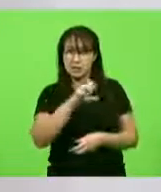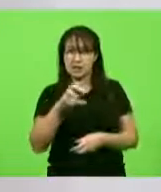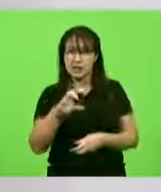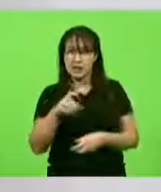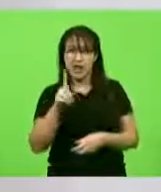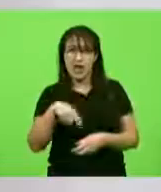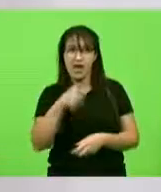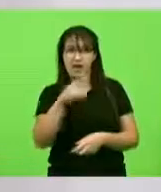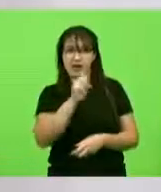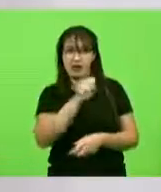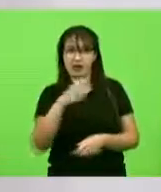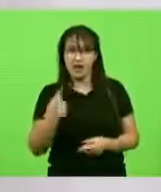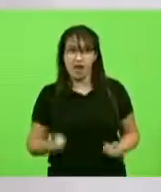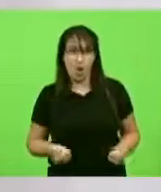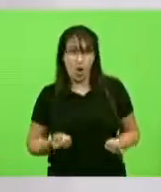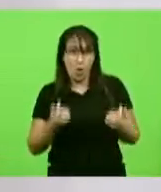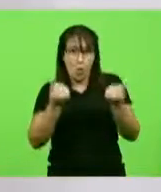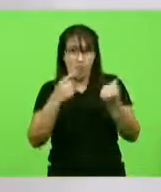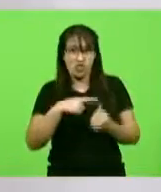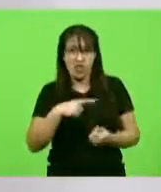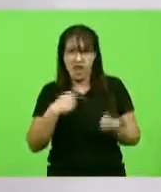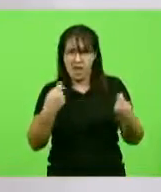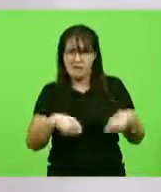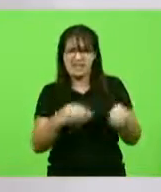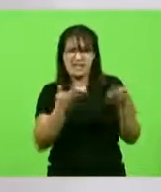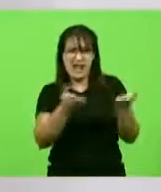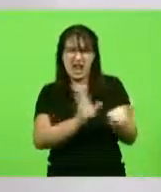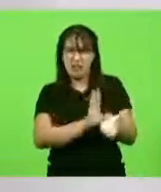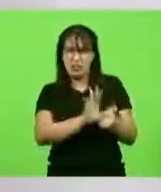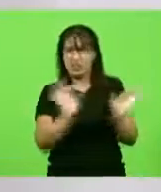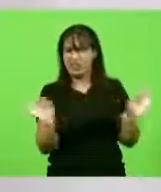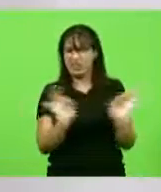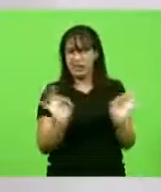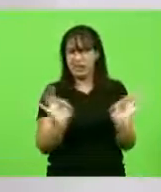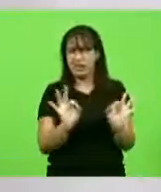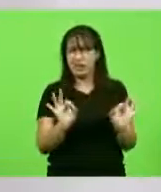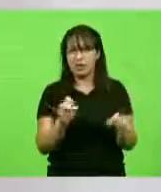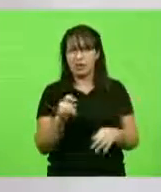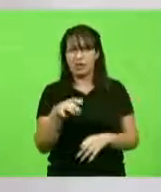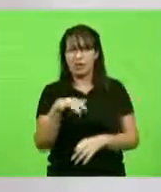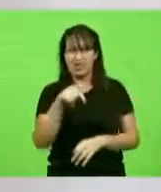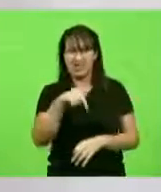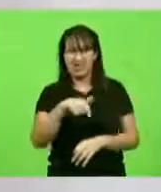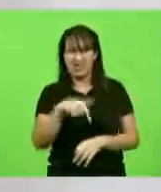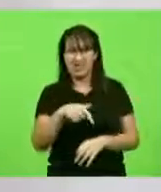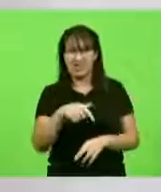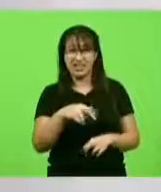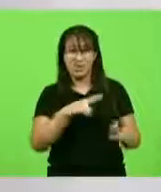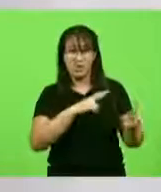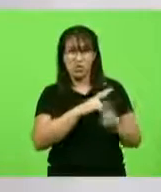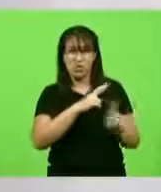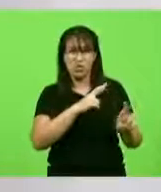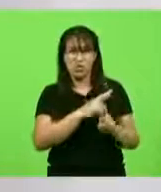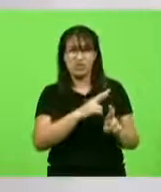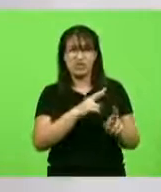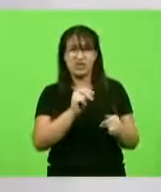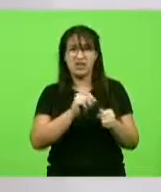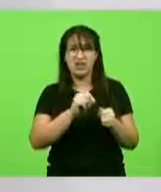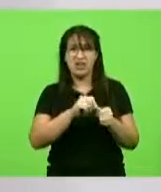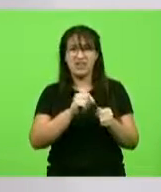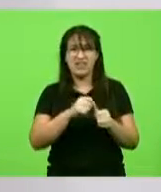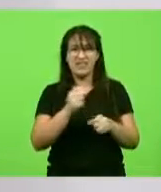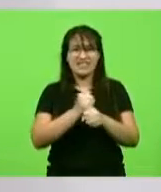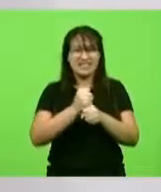e que aqui não precisava de nada e só ficamos com aquelas estradas feitas lá no regime militar.